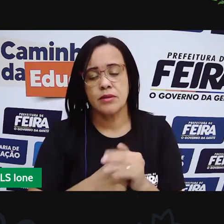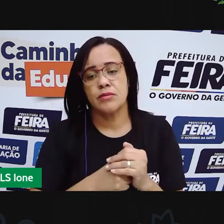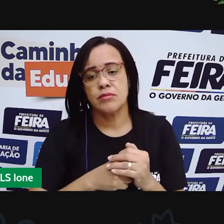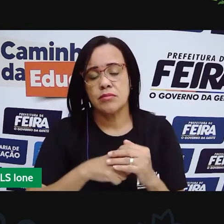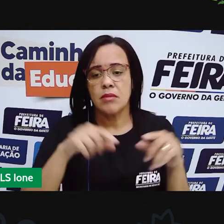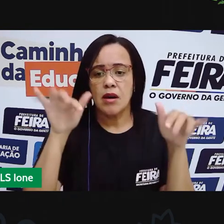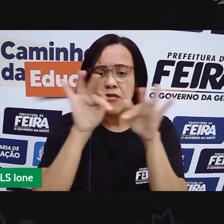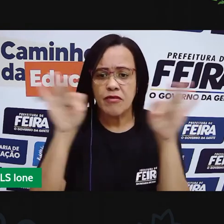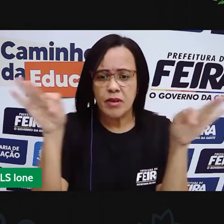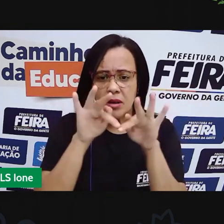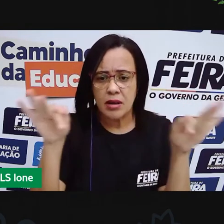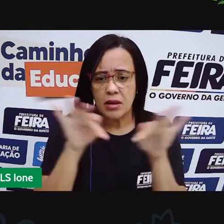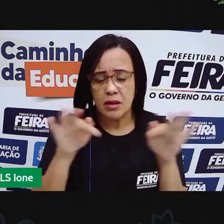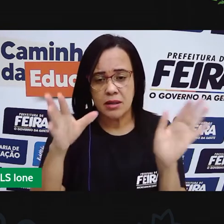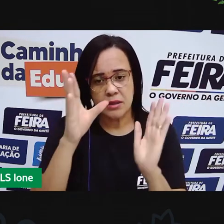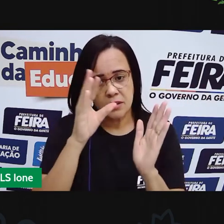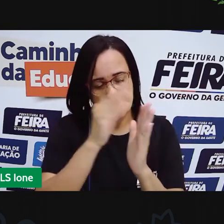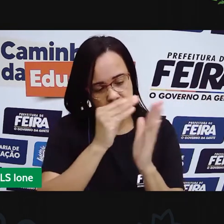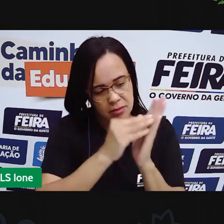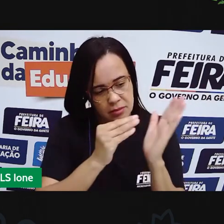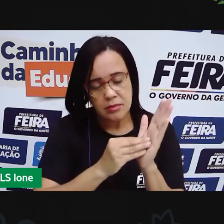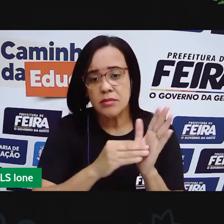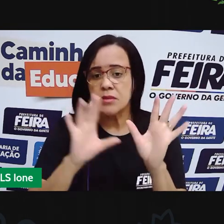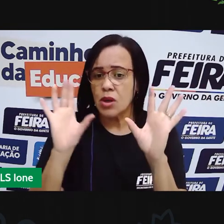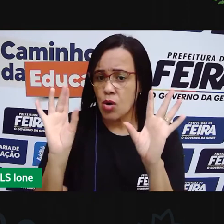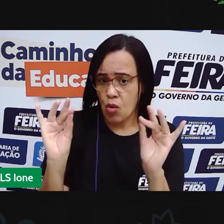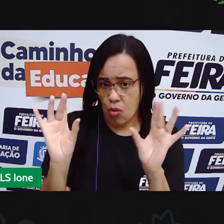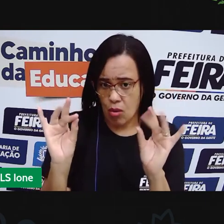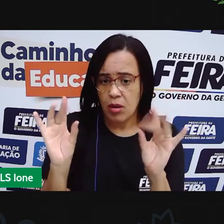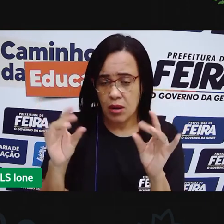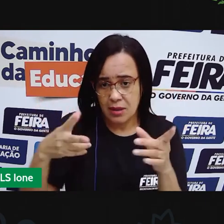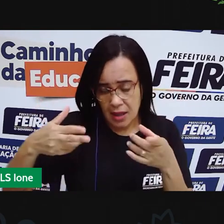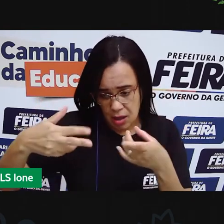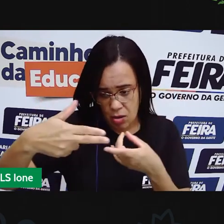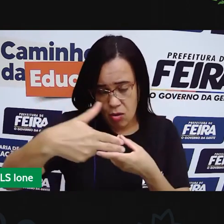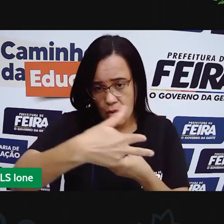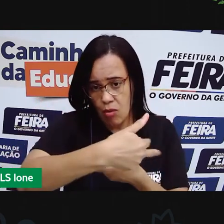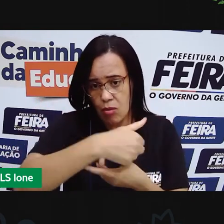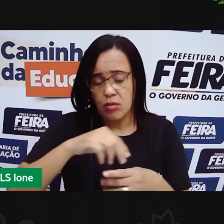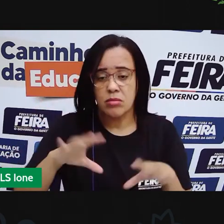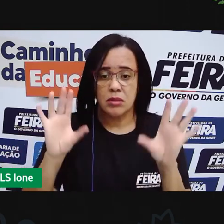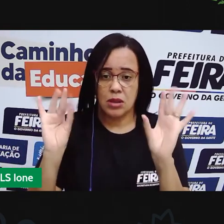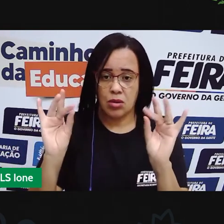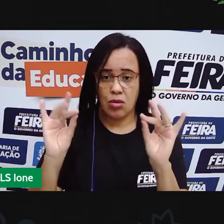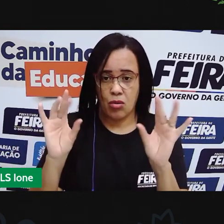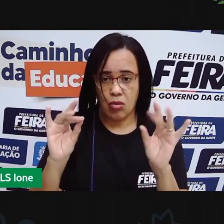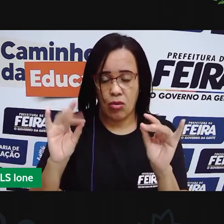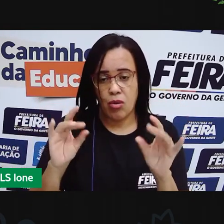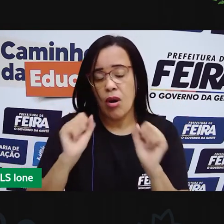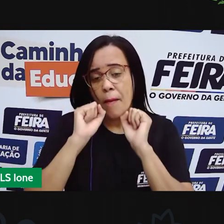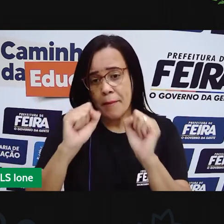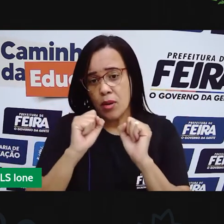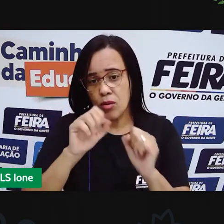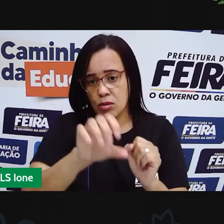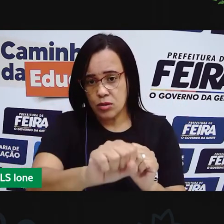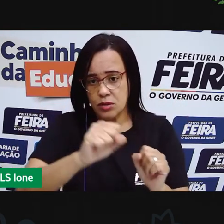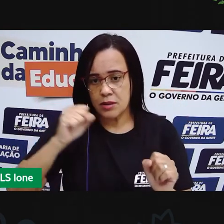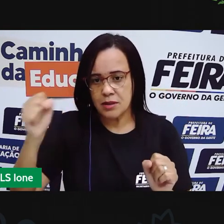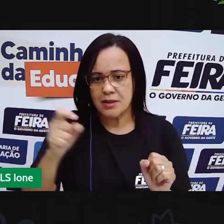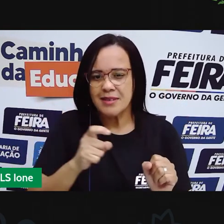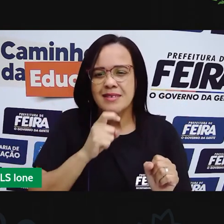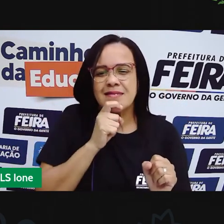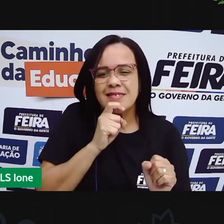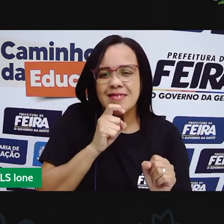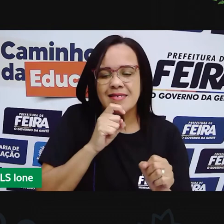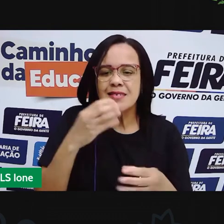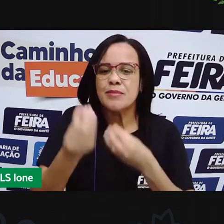prazos que você pode colar na porta da geladeira, pode deixar no armário com um lembrete